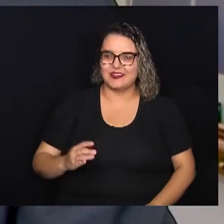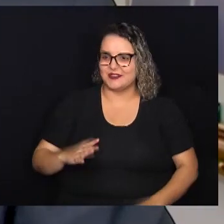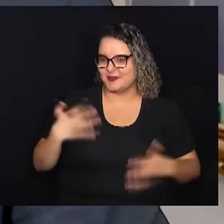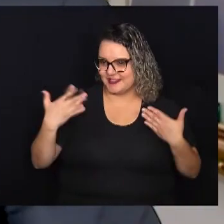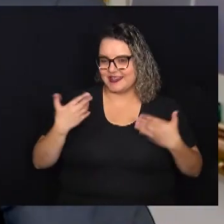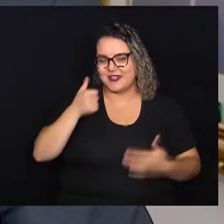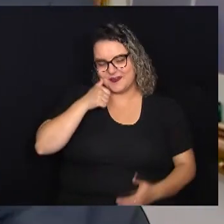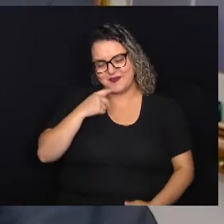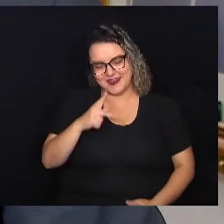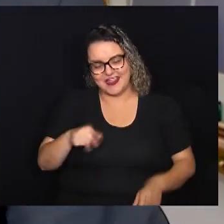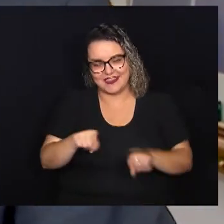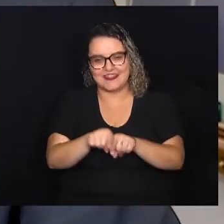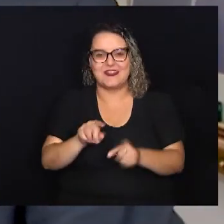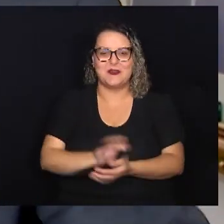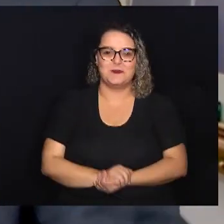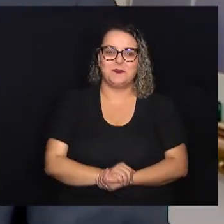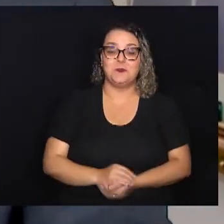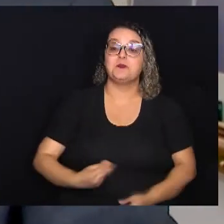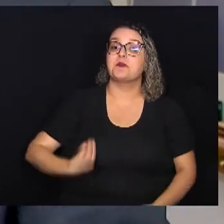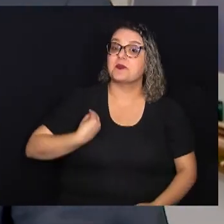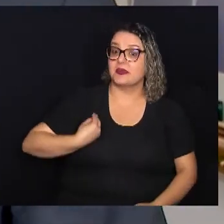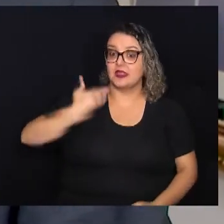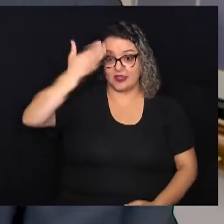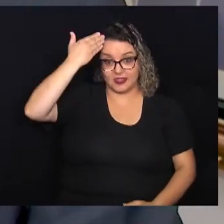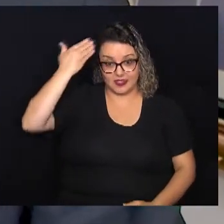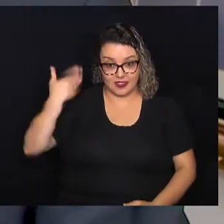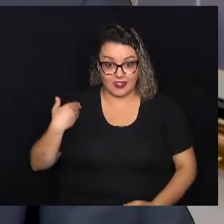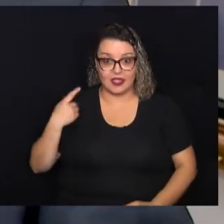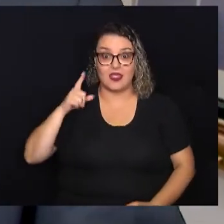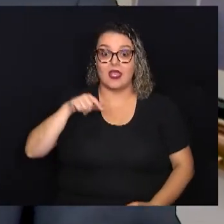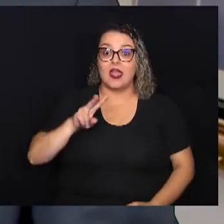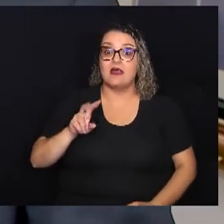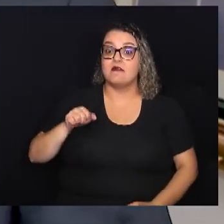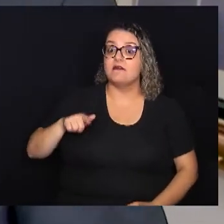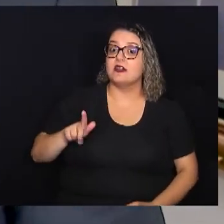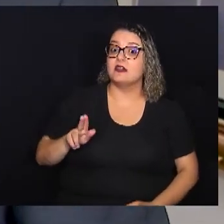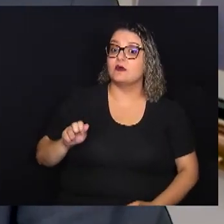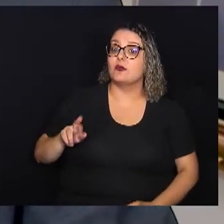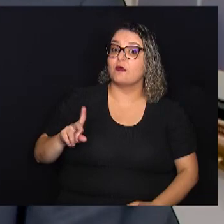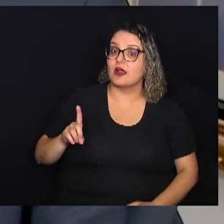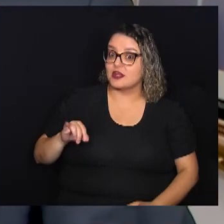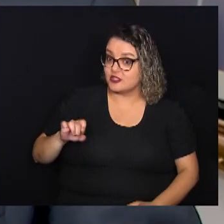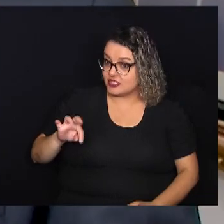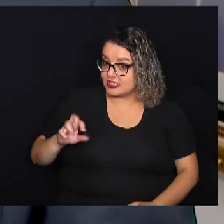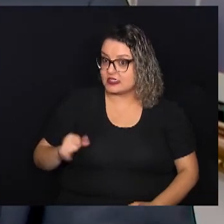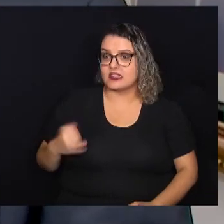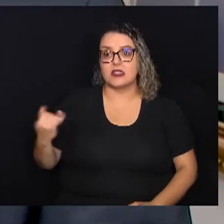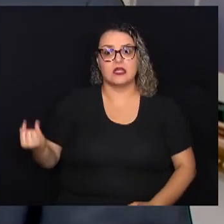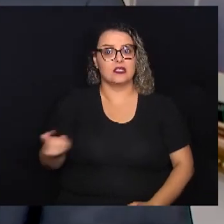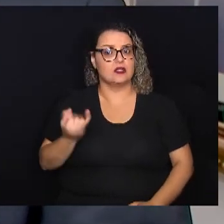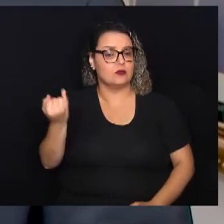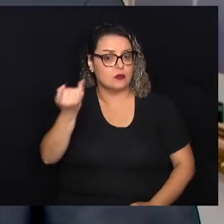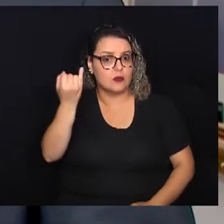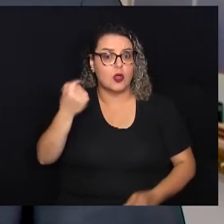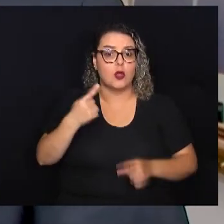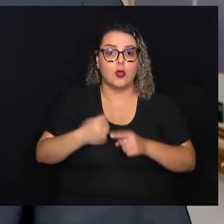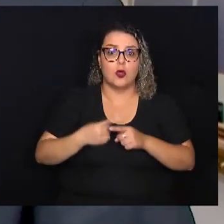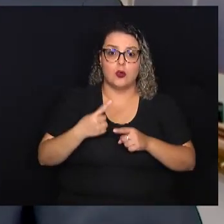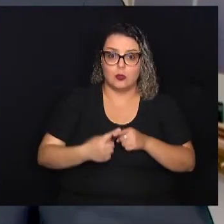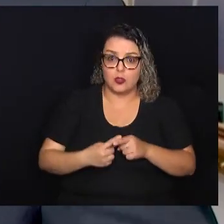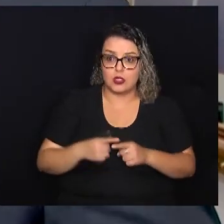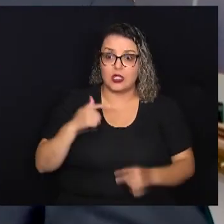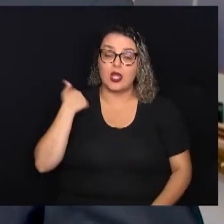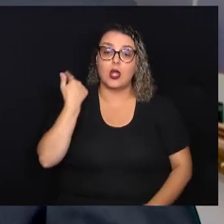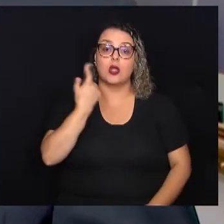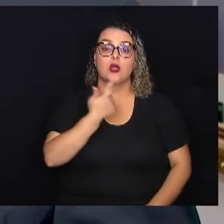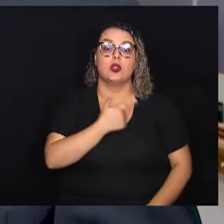presença da Débora é extremamente vanguardista, extremamente relevante, porque nós,